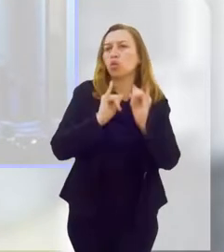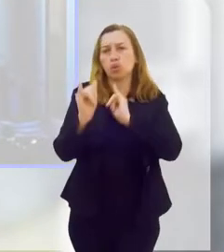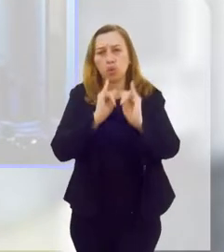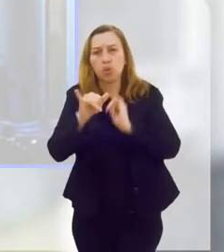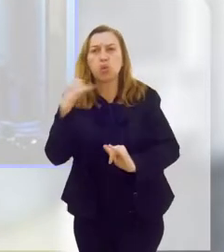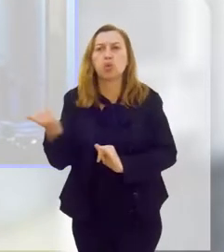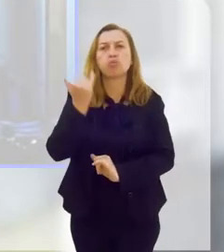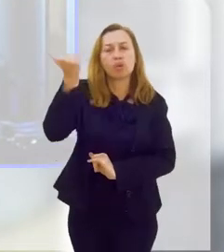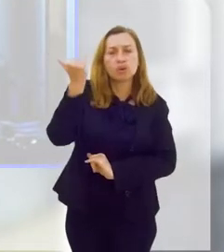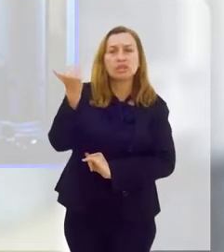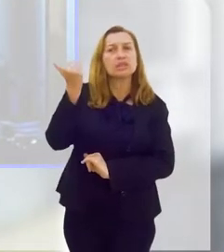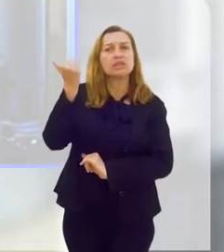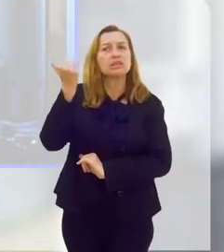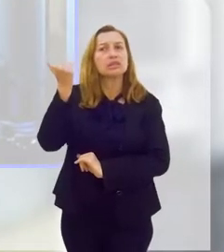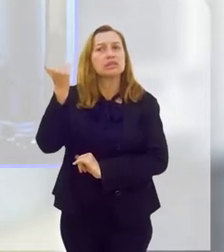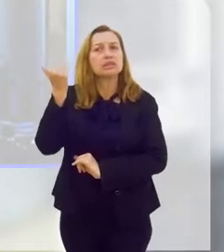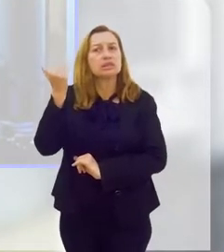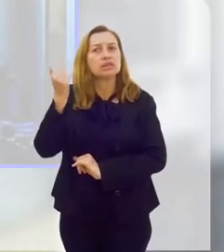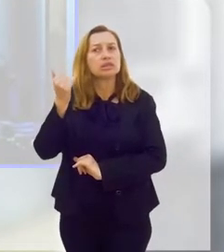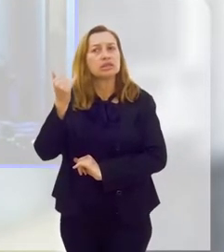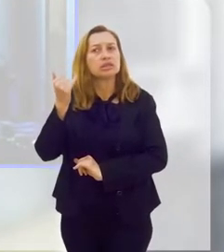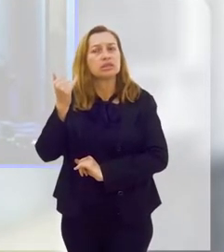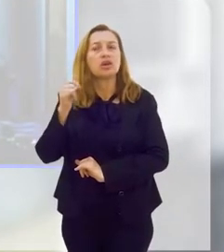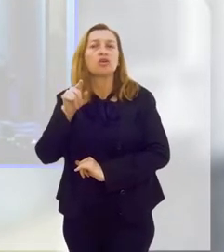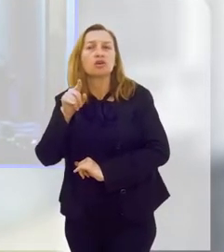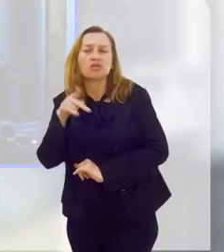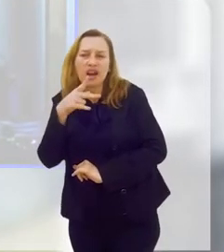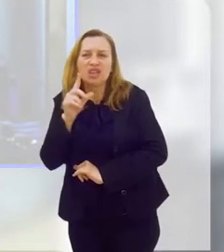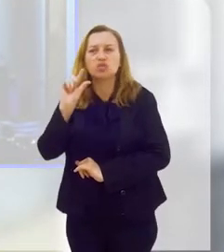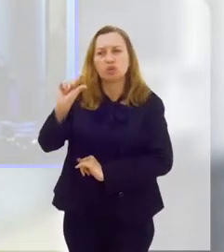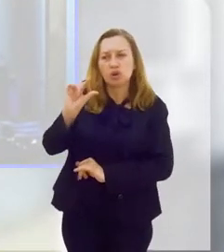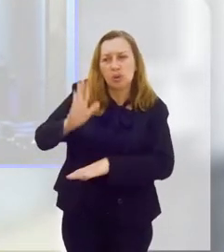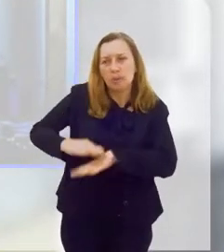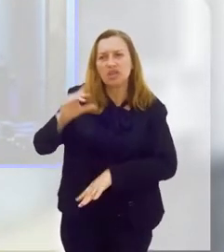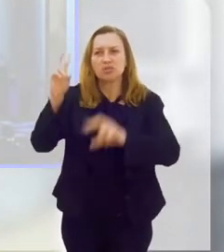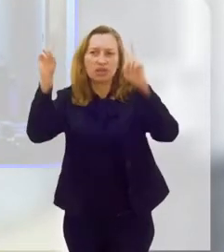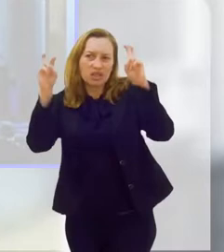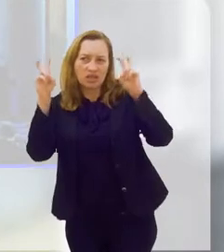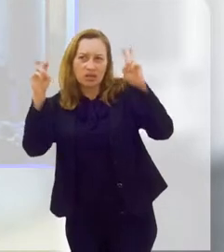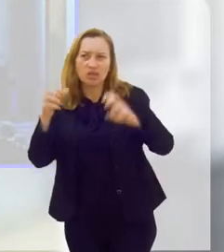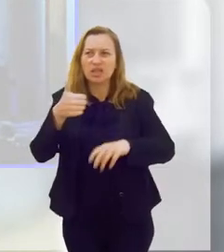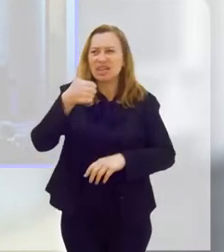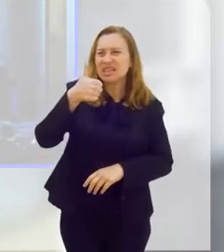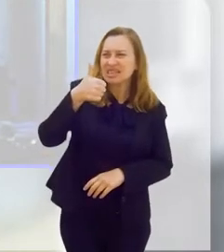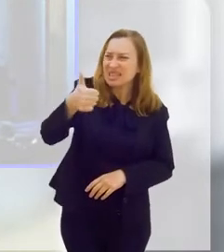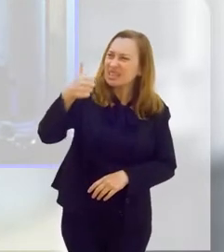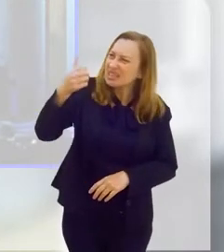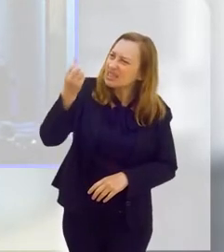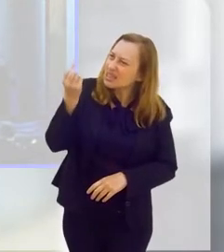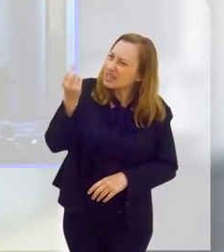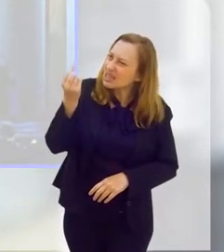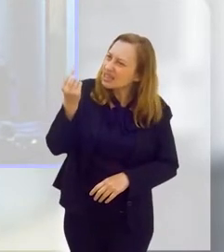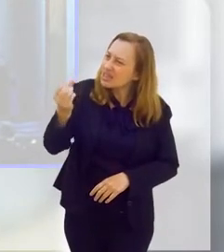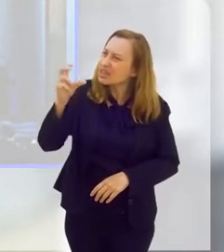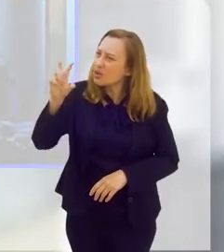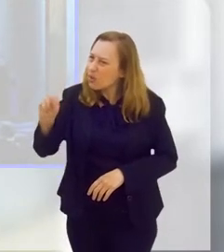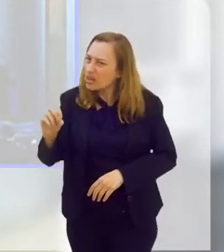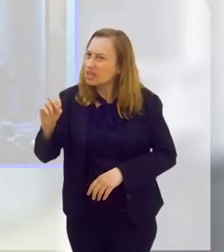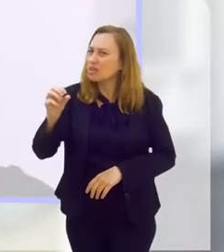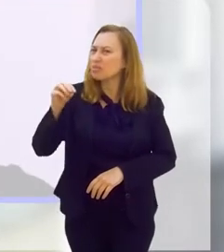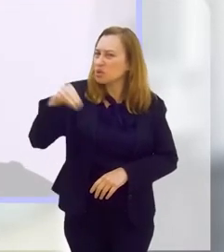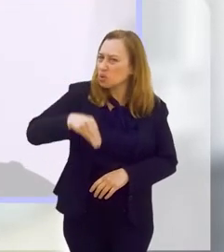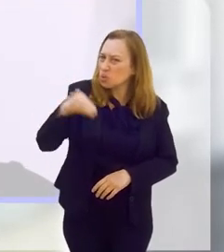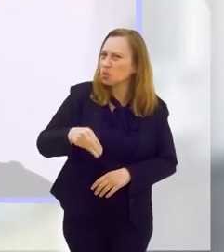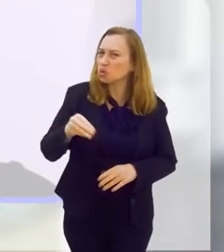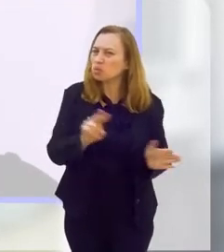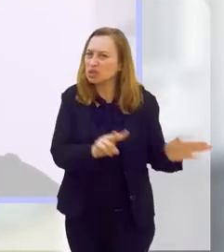é importante, Eu queria que você falasse um pouquinho mais sobre isso. E são 150 minutos por semana. A pessoa que